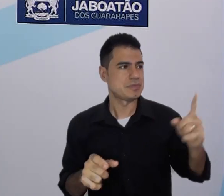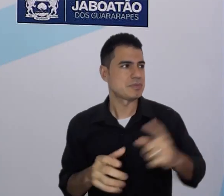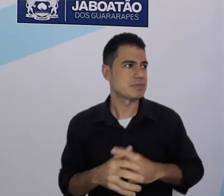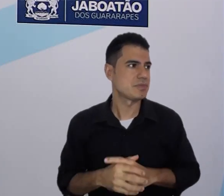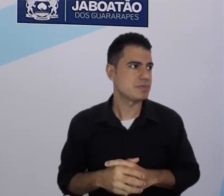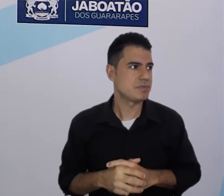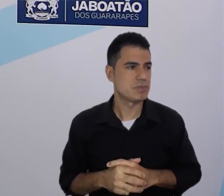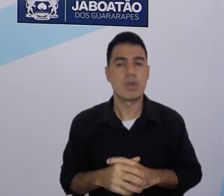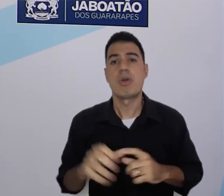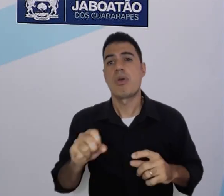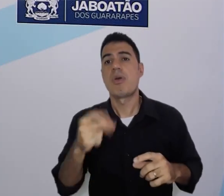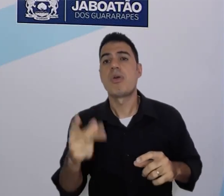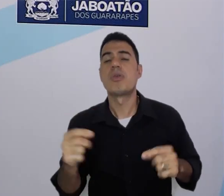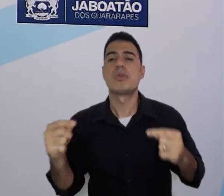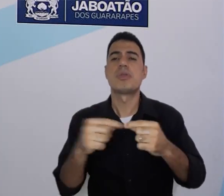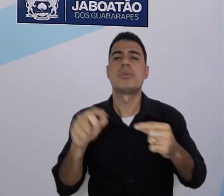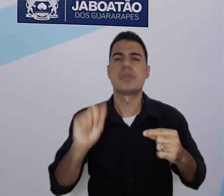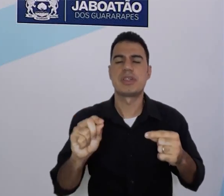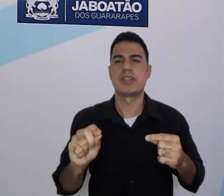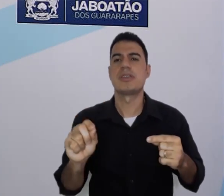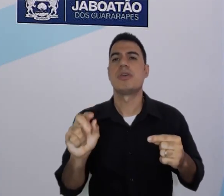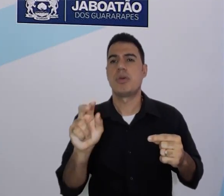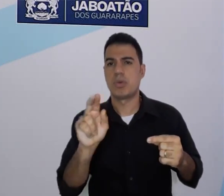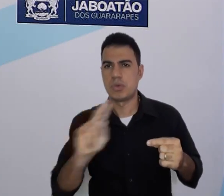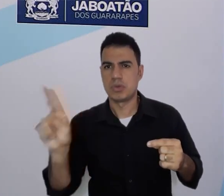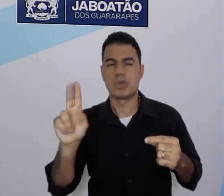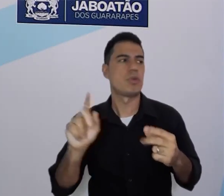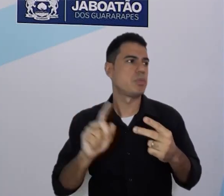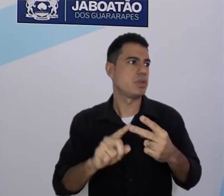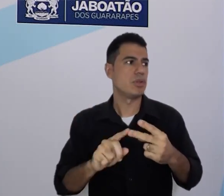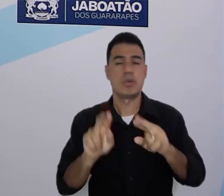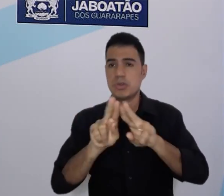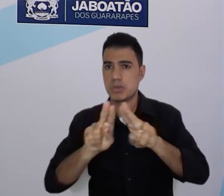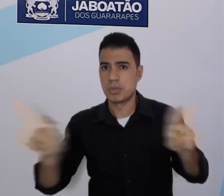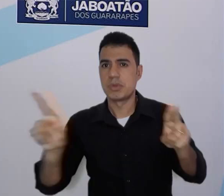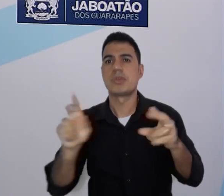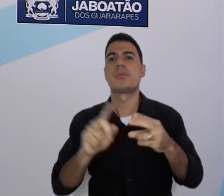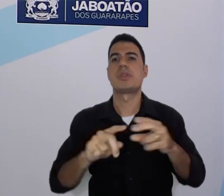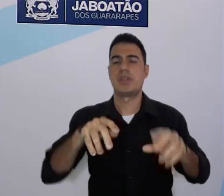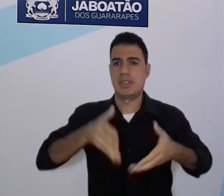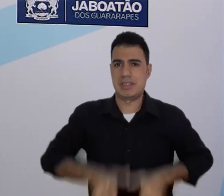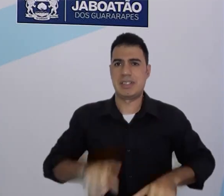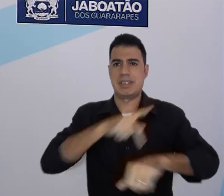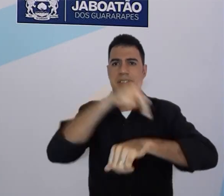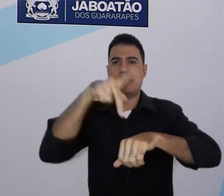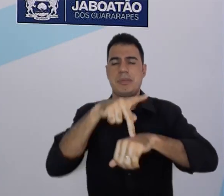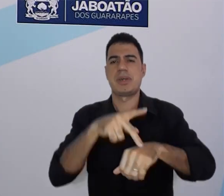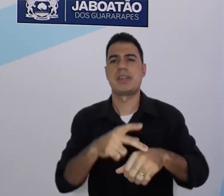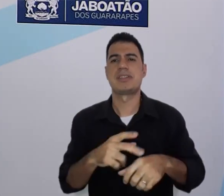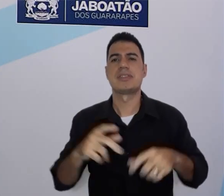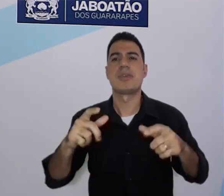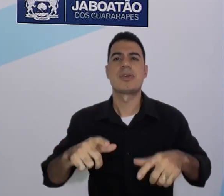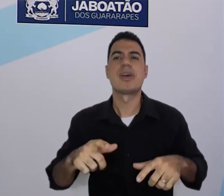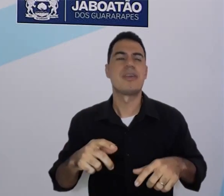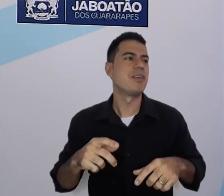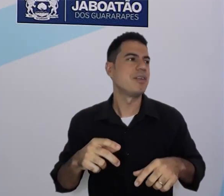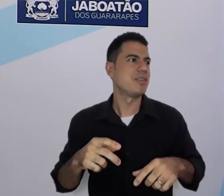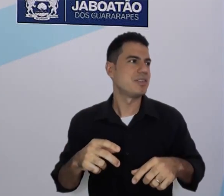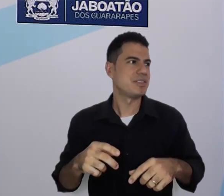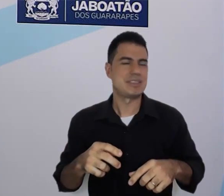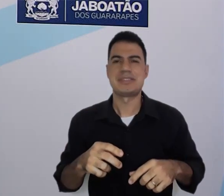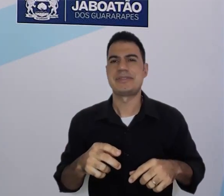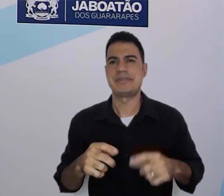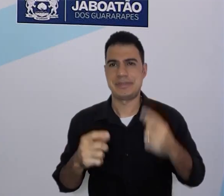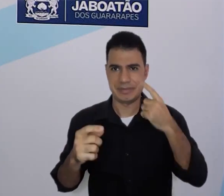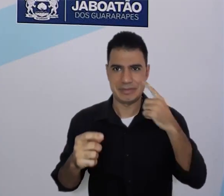Japan. Ou seja, aí eu tenho name, surname, nationality e age. Nesse caso, aí eu